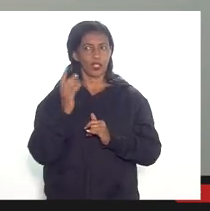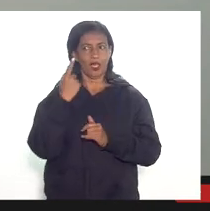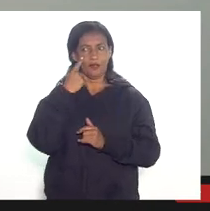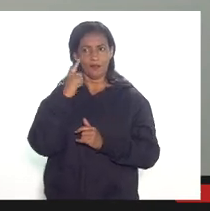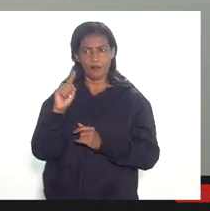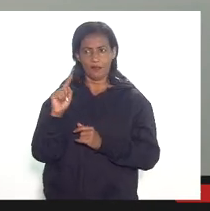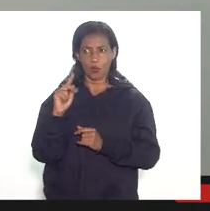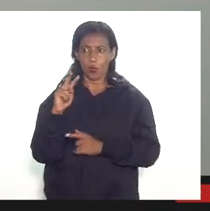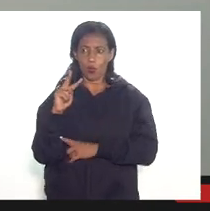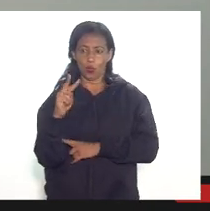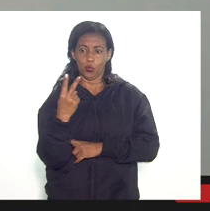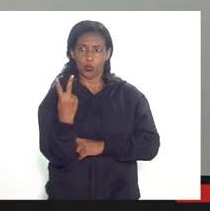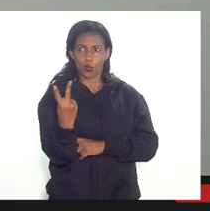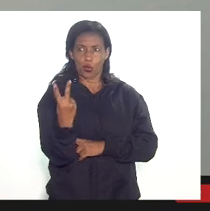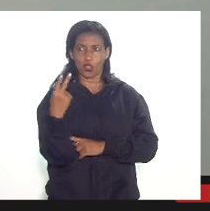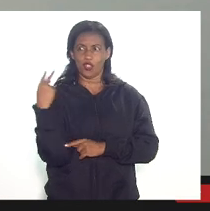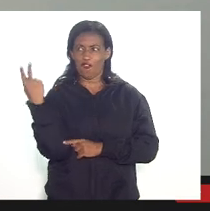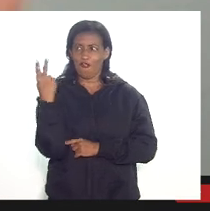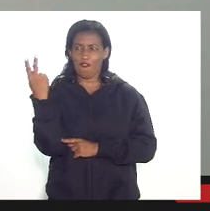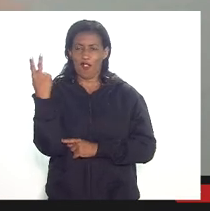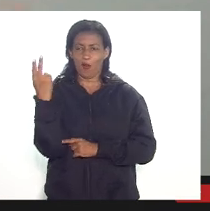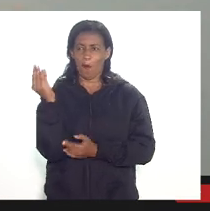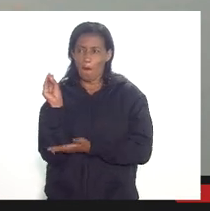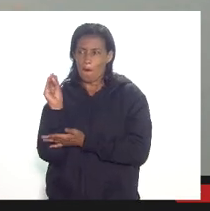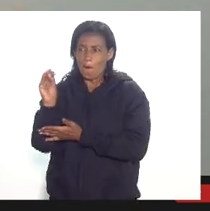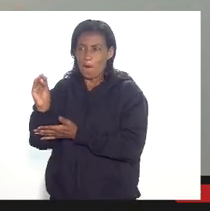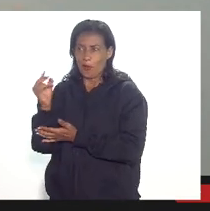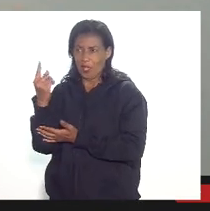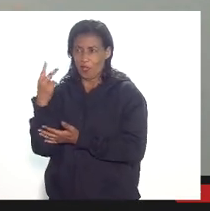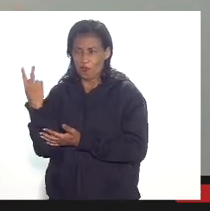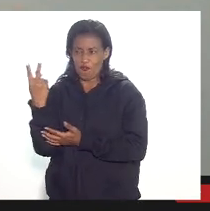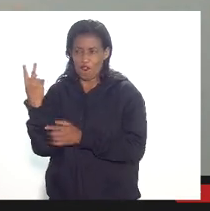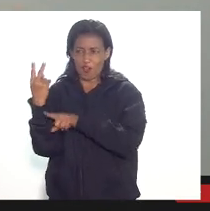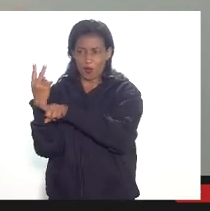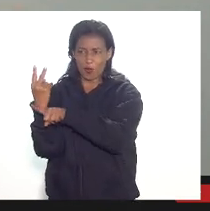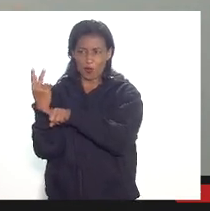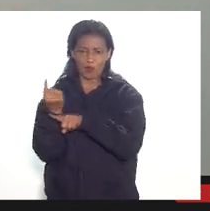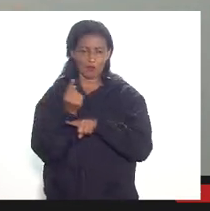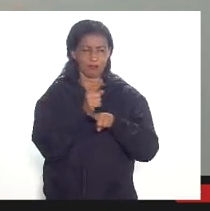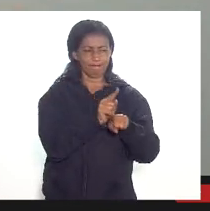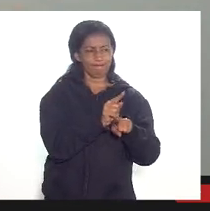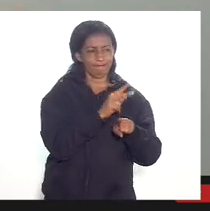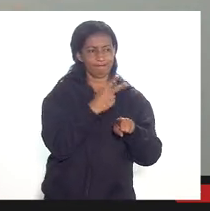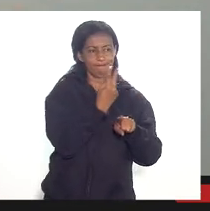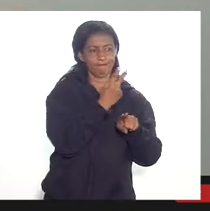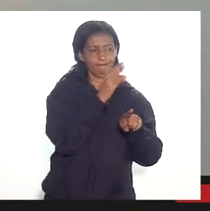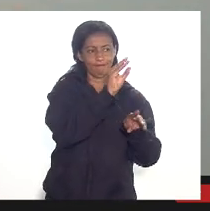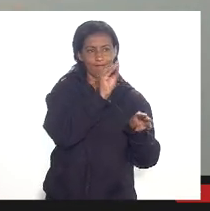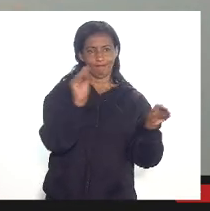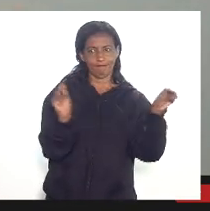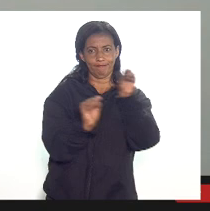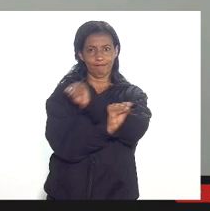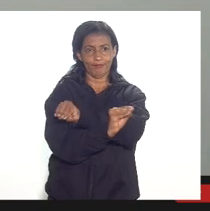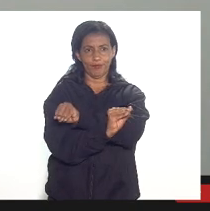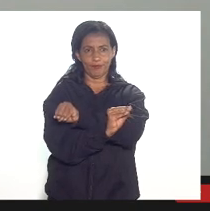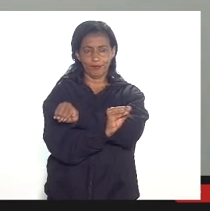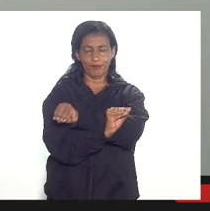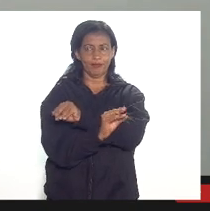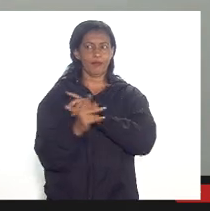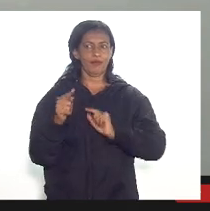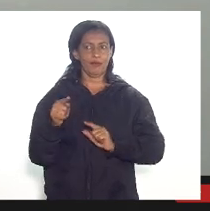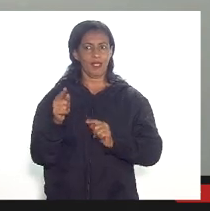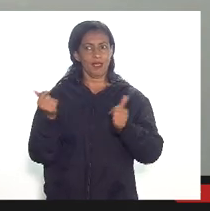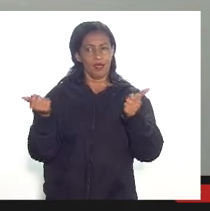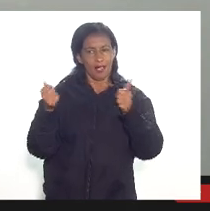duplicidade de valores lançaram um valor que não era devido num campo com participação quando deveria ser em outro campo essa análise